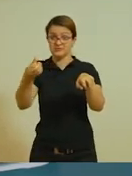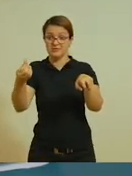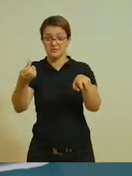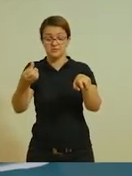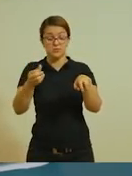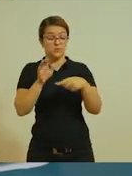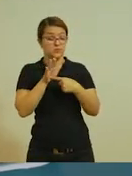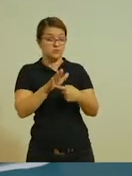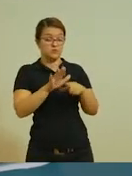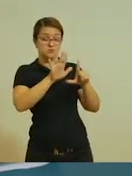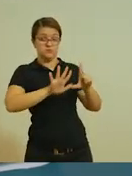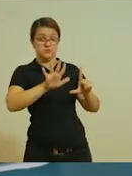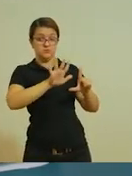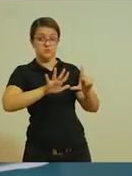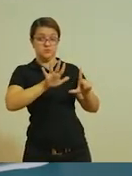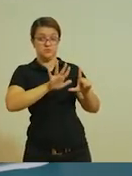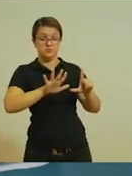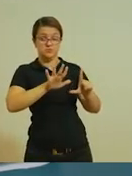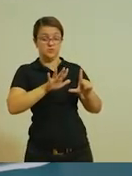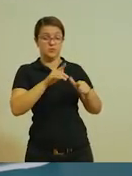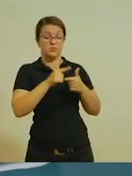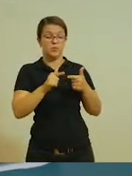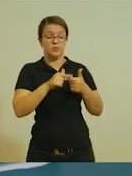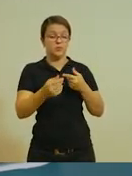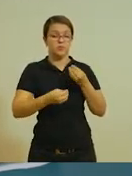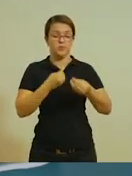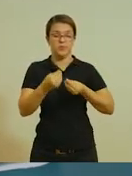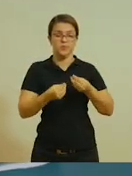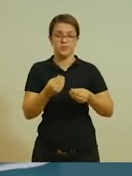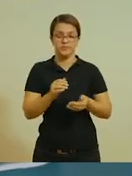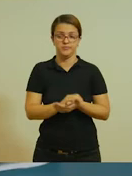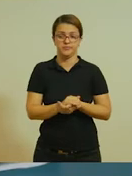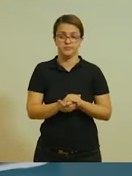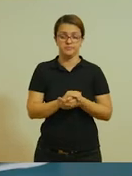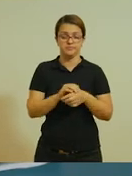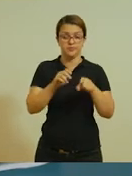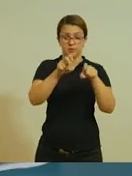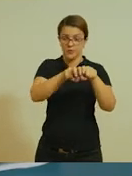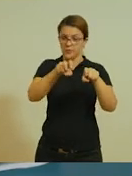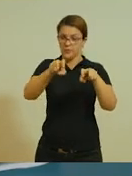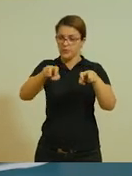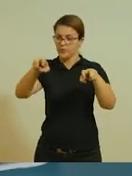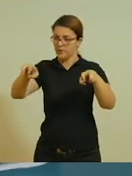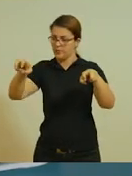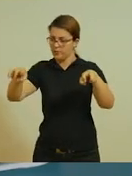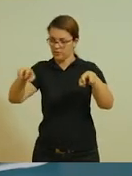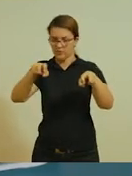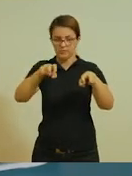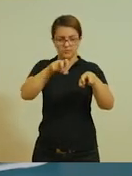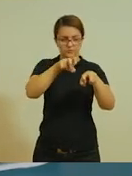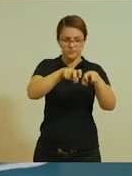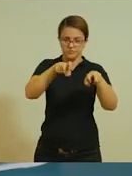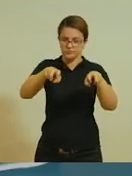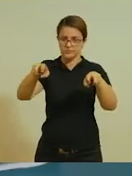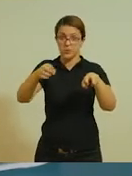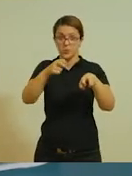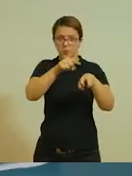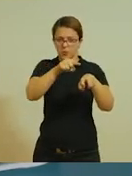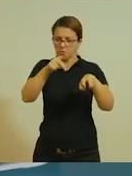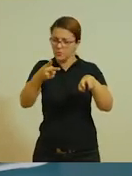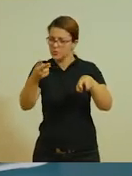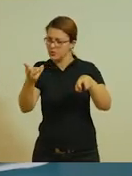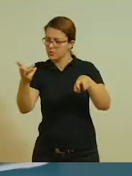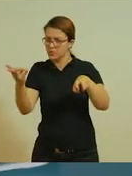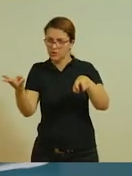quiser resolver esse problema, você pode usar em inúmeras formas. Uma delas é contar uma por uma das cadeiras das